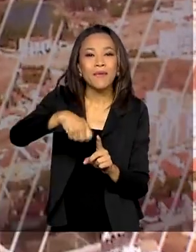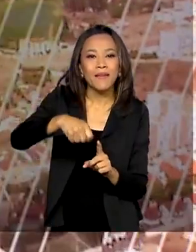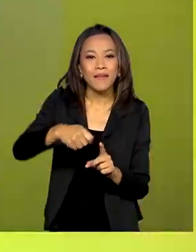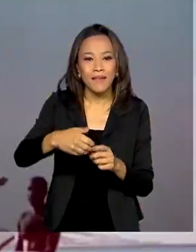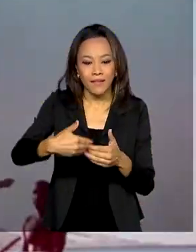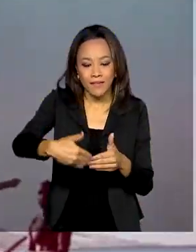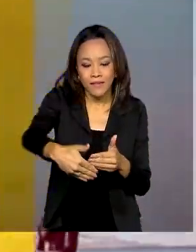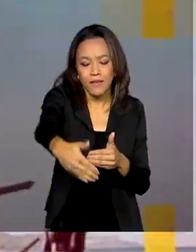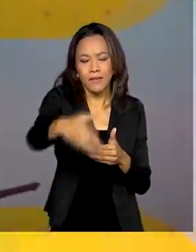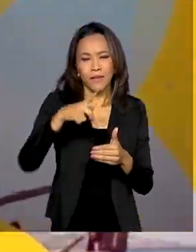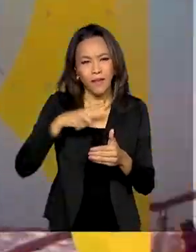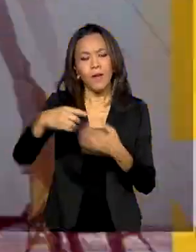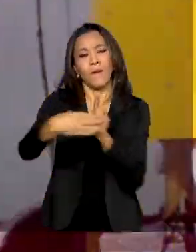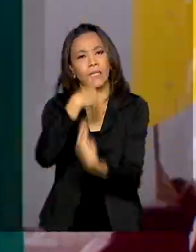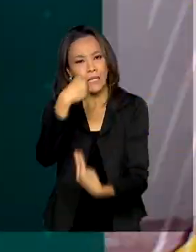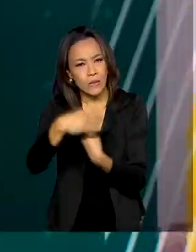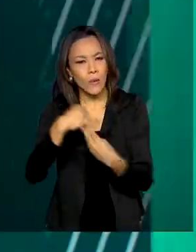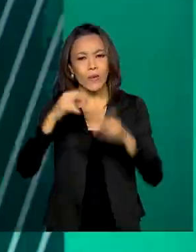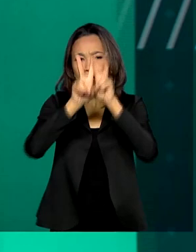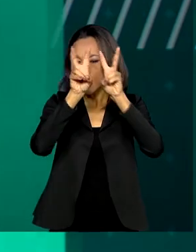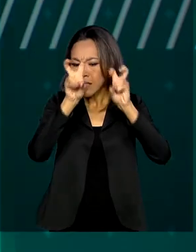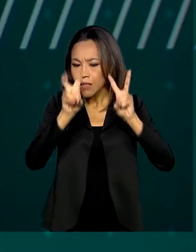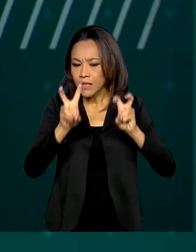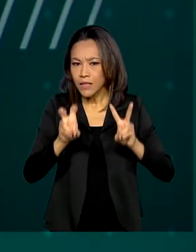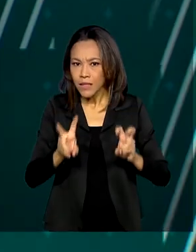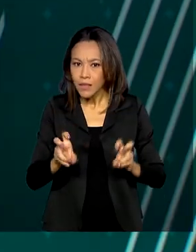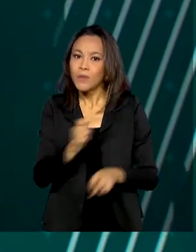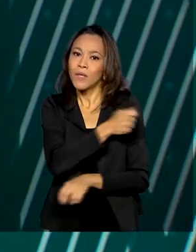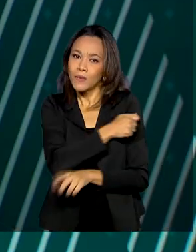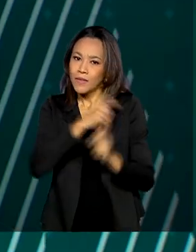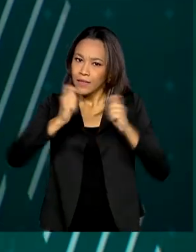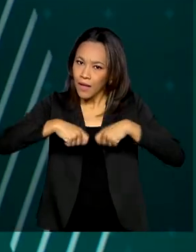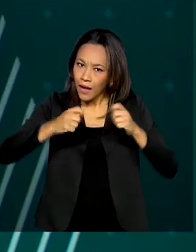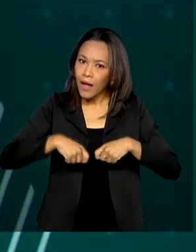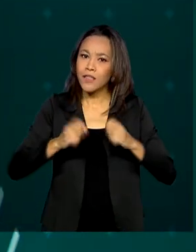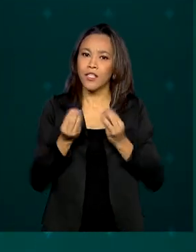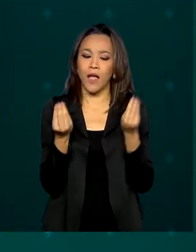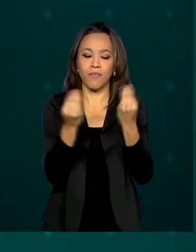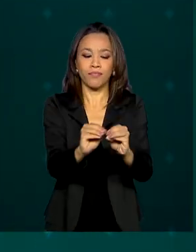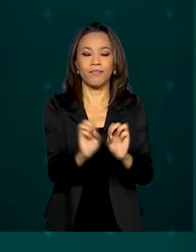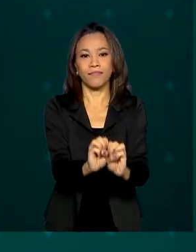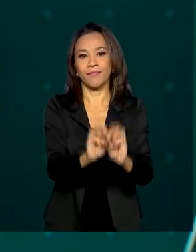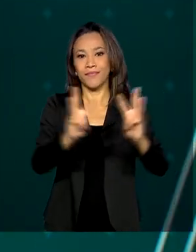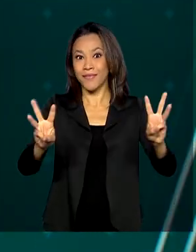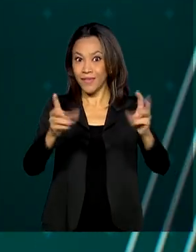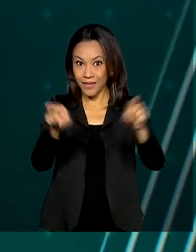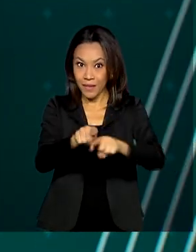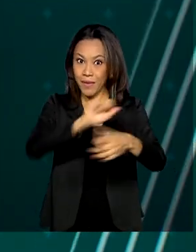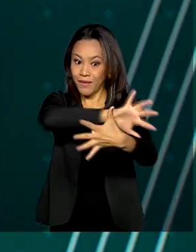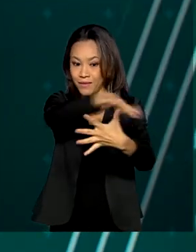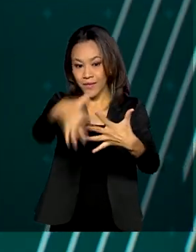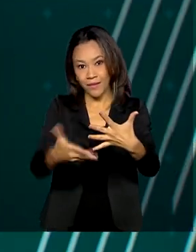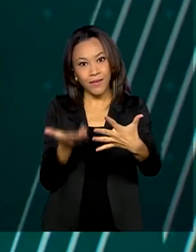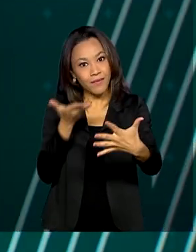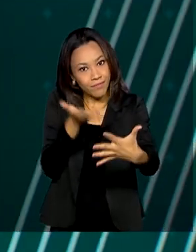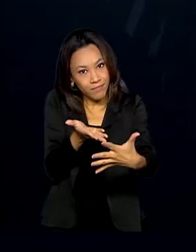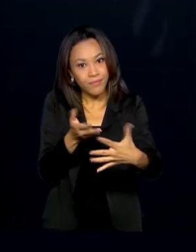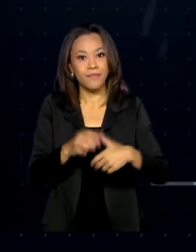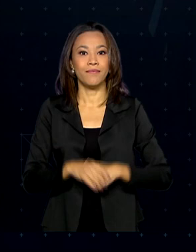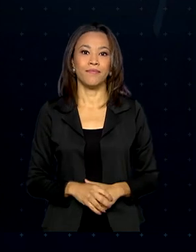com orientações e conteúdos que já estão disponíveis, inclusive na língua brasileira de sinais.